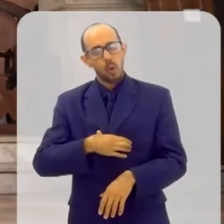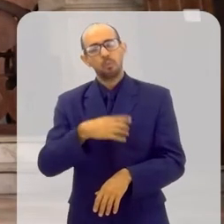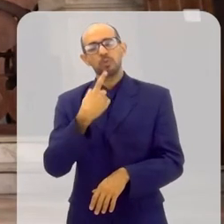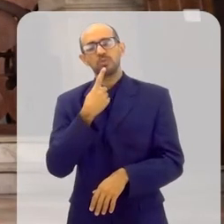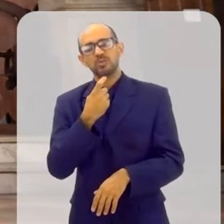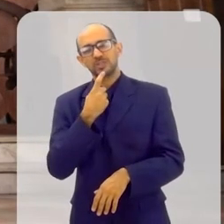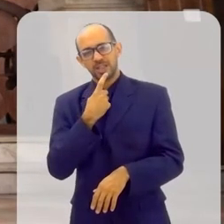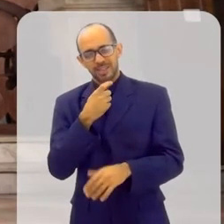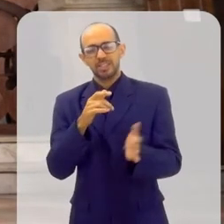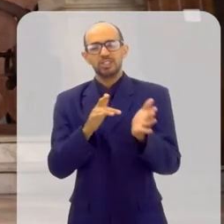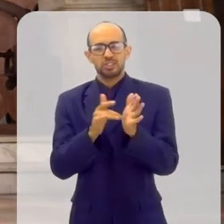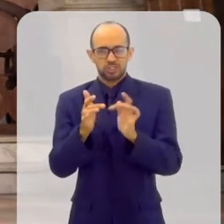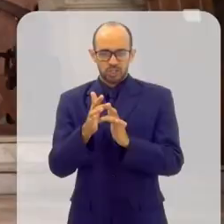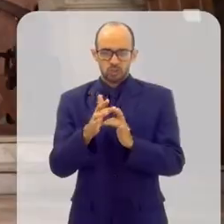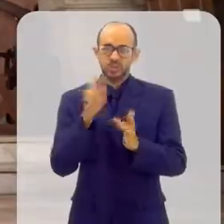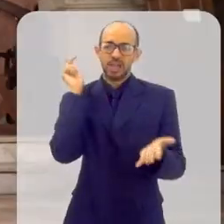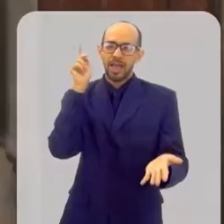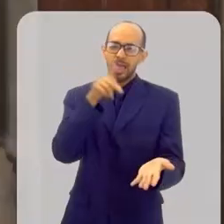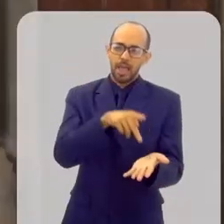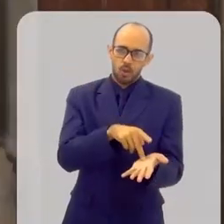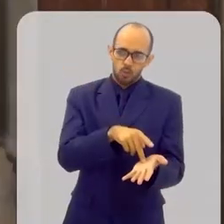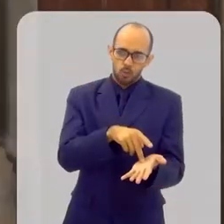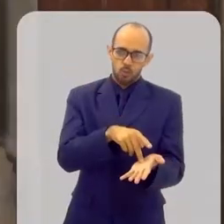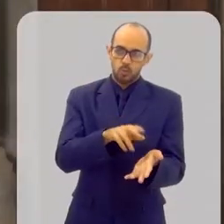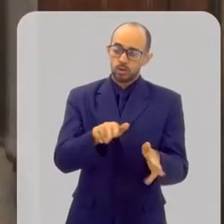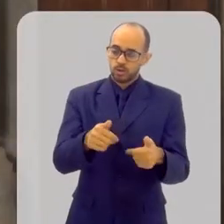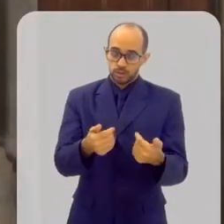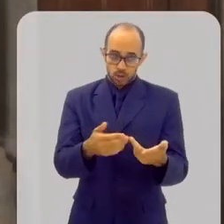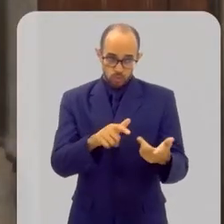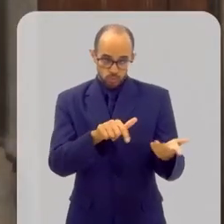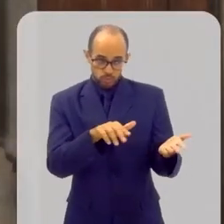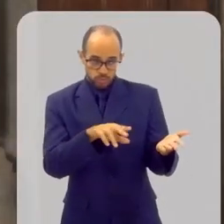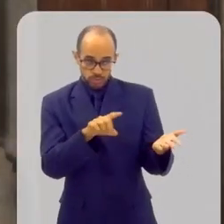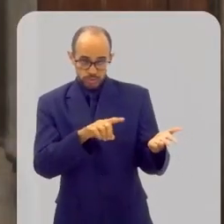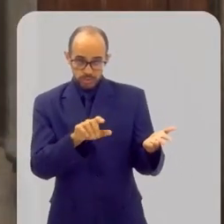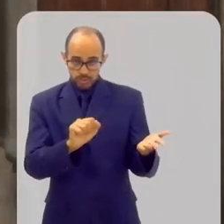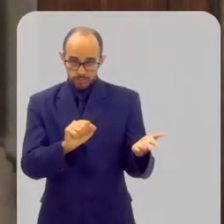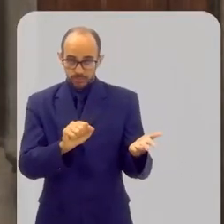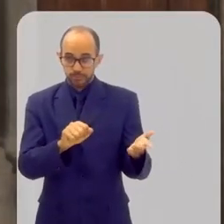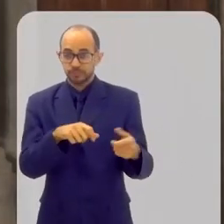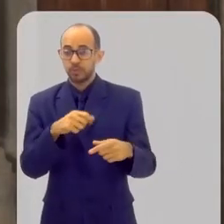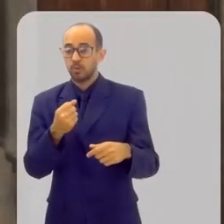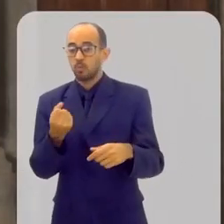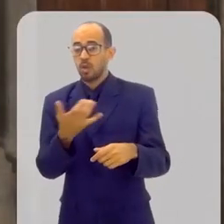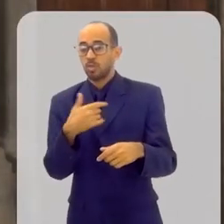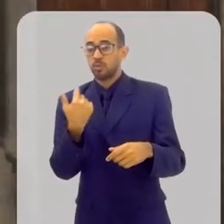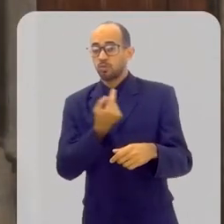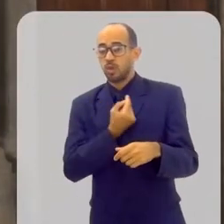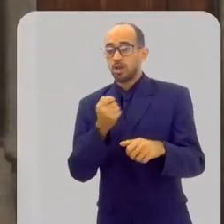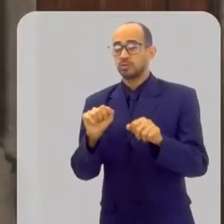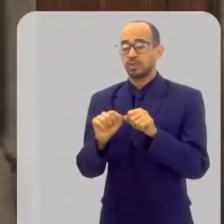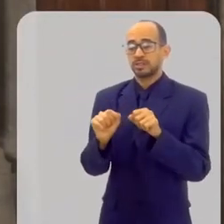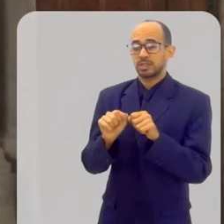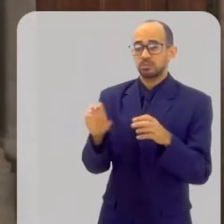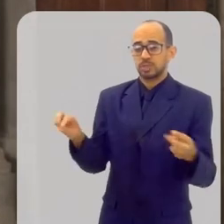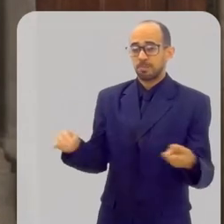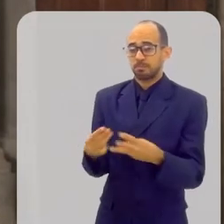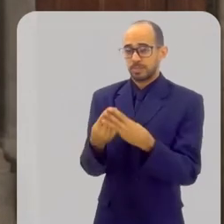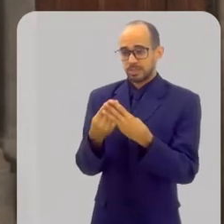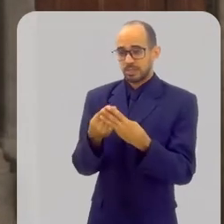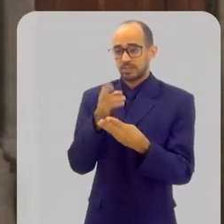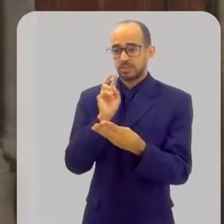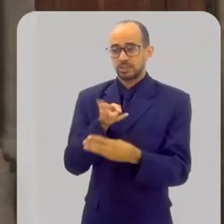de Jesus, de uma maneira real. Inclusive, Luzia, quando nós celebramos a missa, que nós chamamos de divina